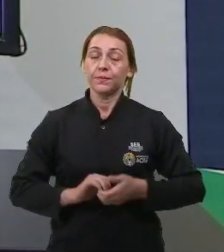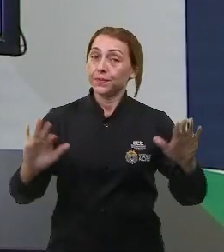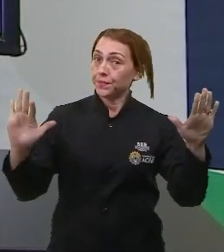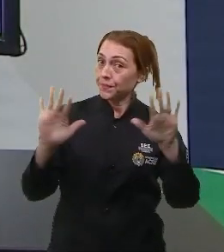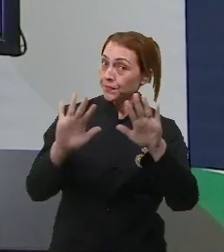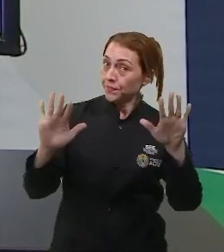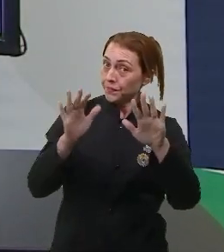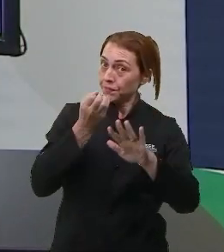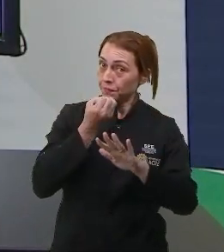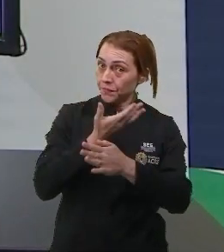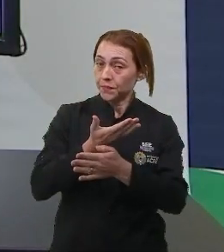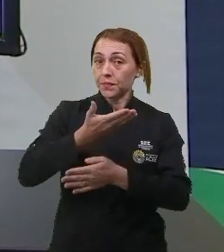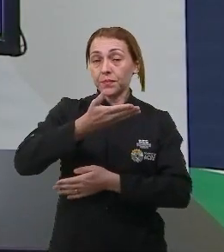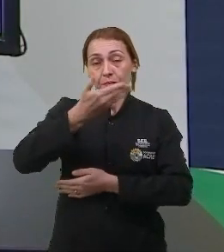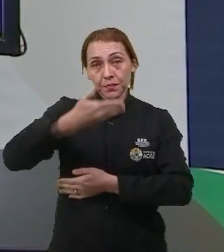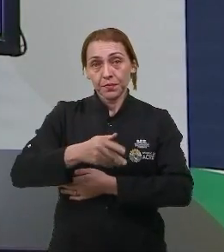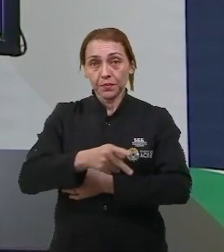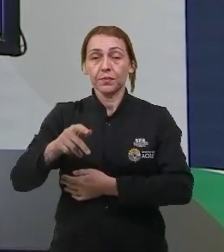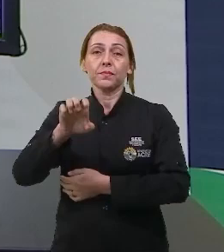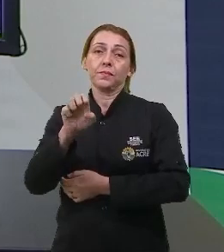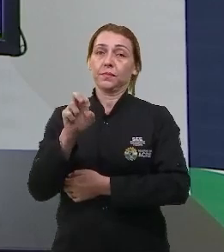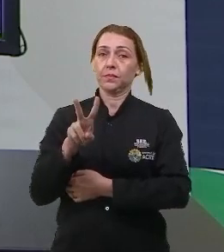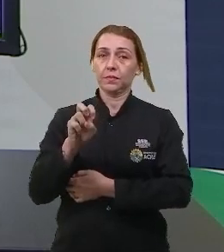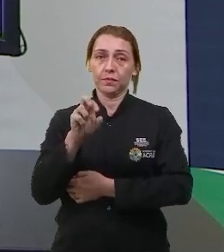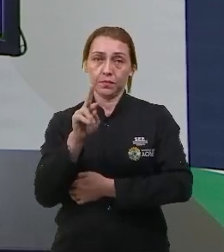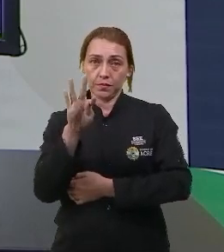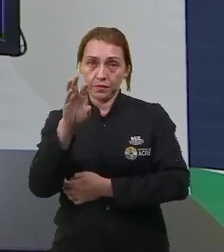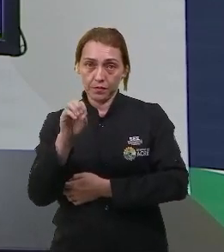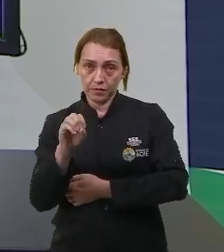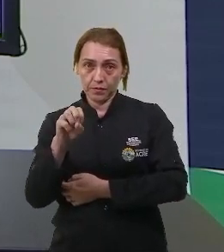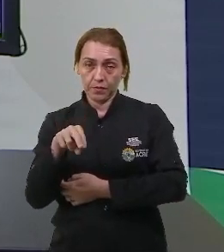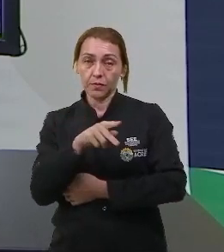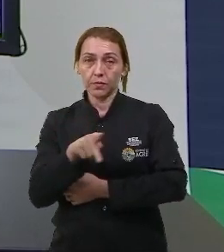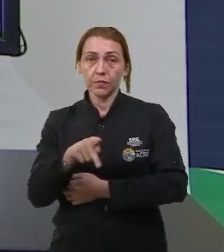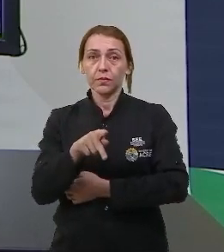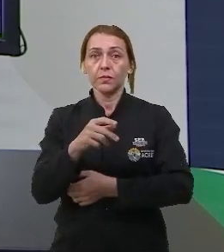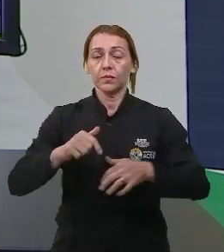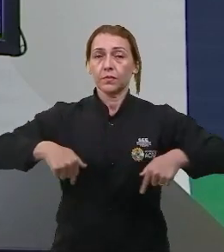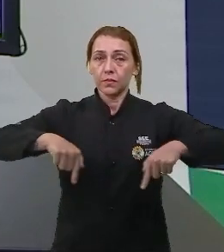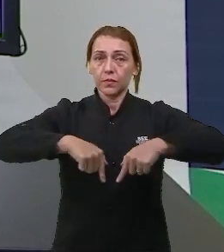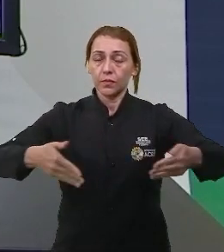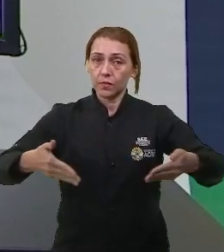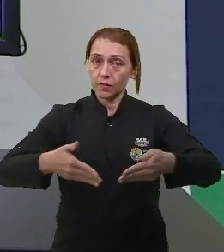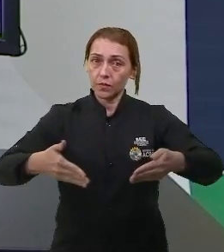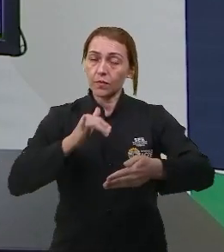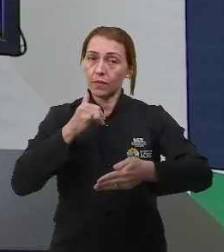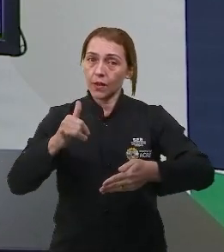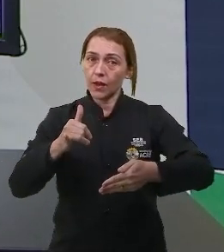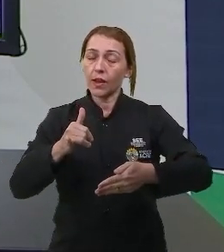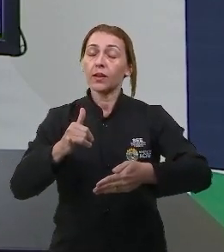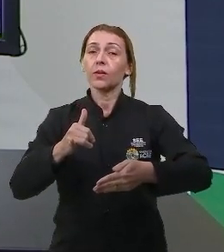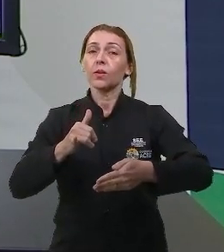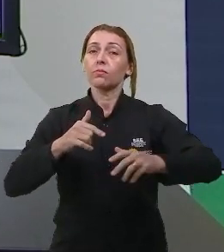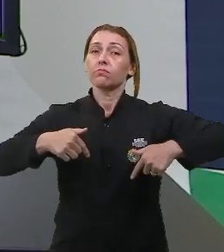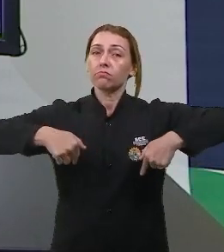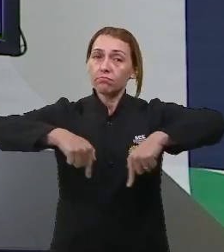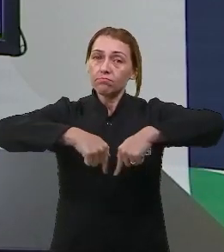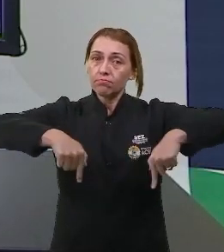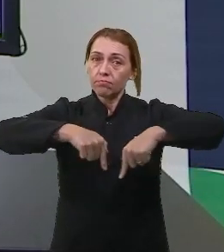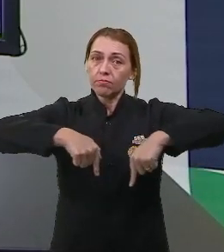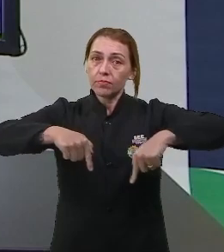Olá pessoal, tudo bem? Sou o professor Everton, professor de Química e hoje nós vamos ter uma aulinha sobre eletroquímica, mais precisamente